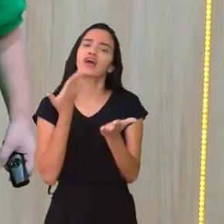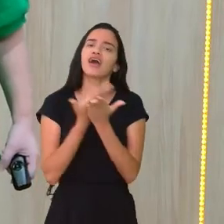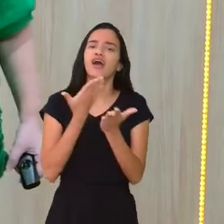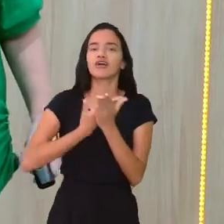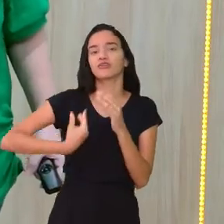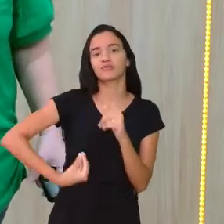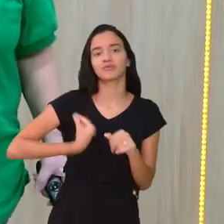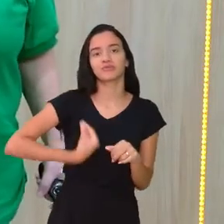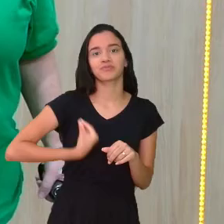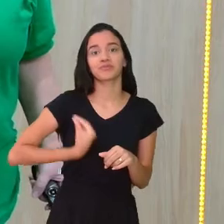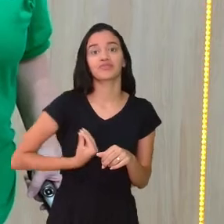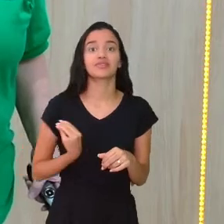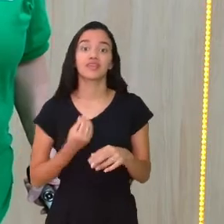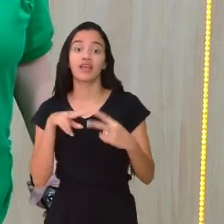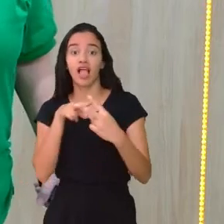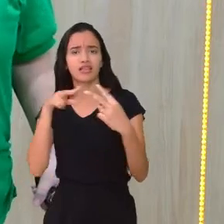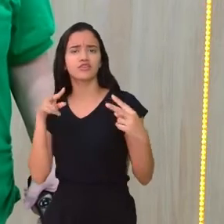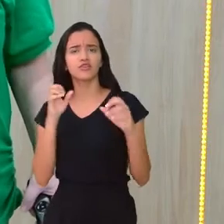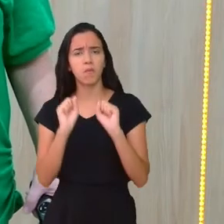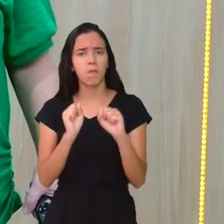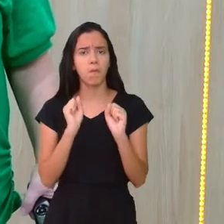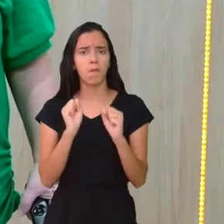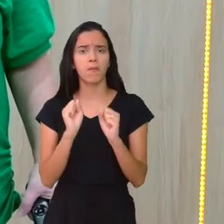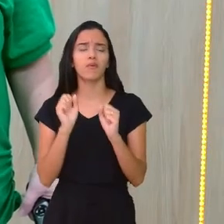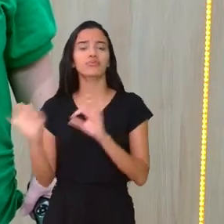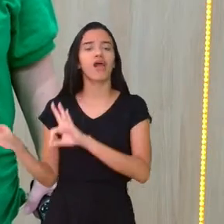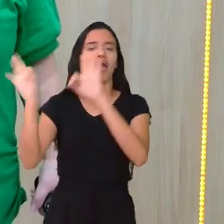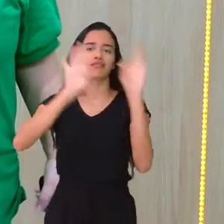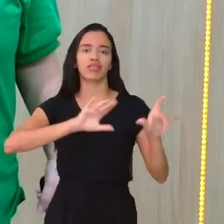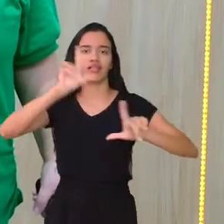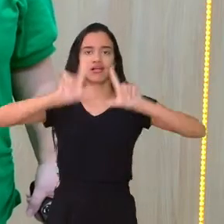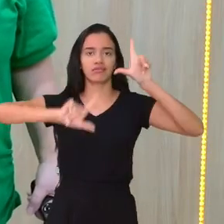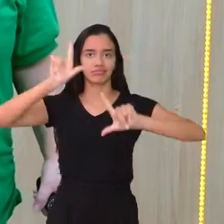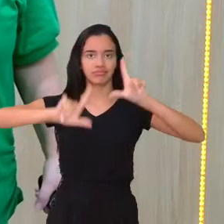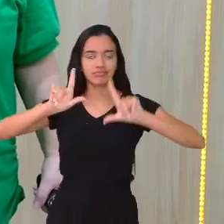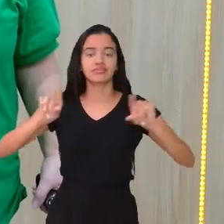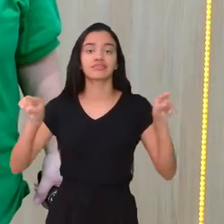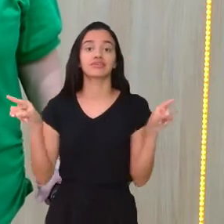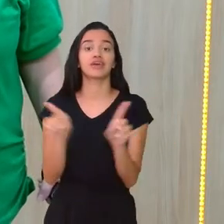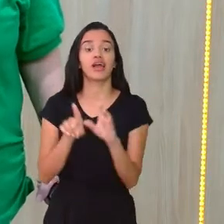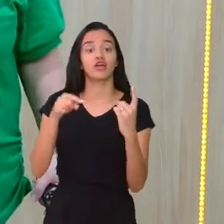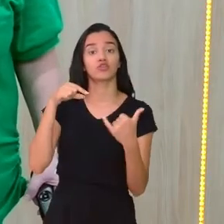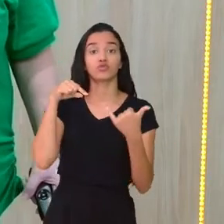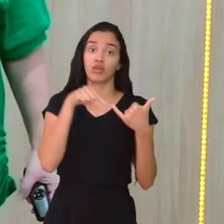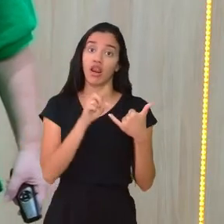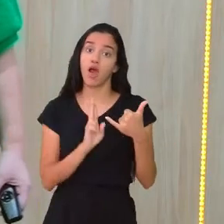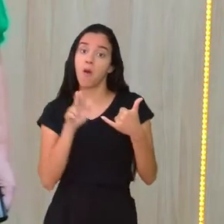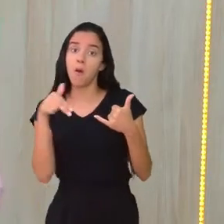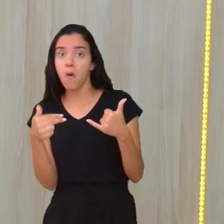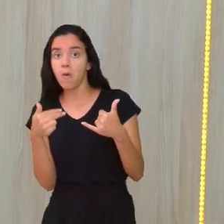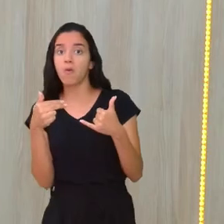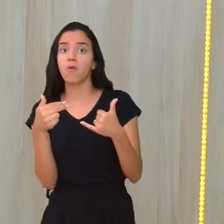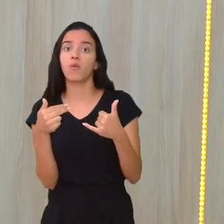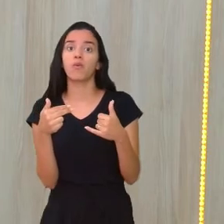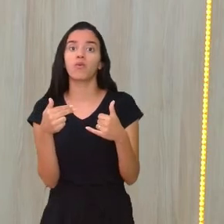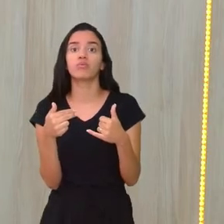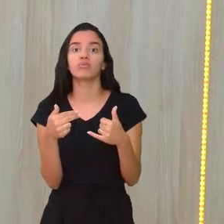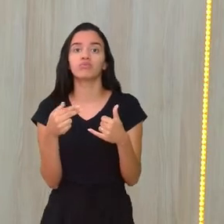ao vivo. A aula digital você pode assistir tanto na televisão, quanto no celular, quanto no